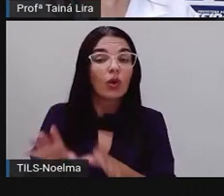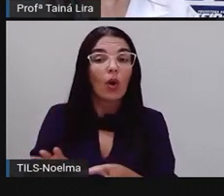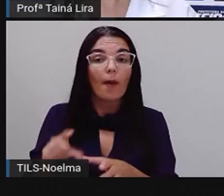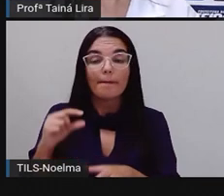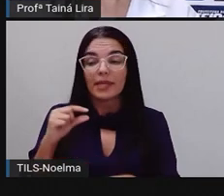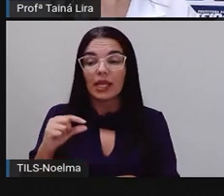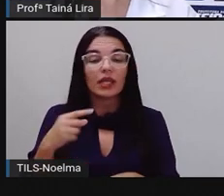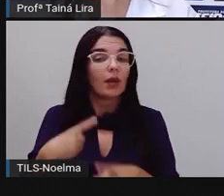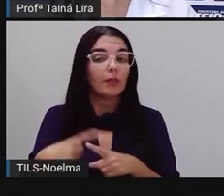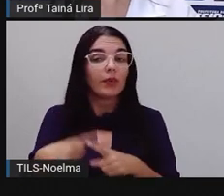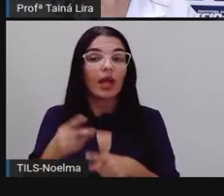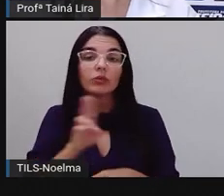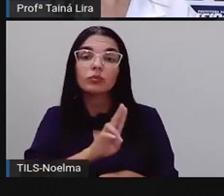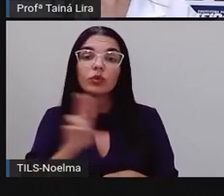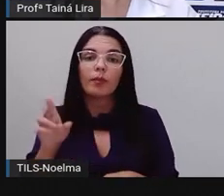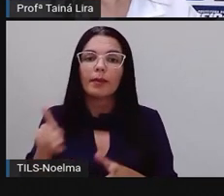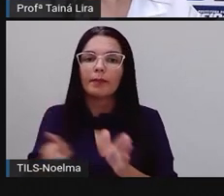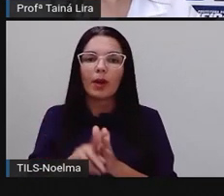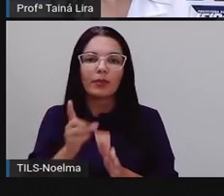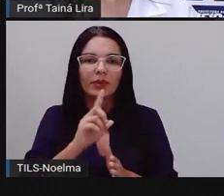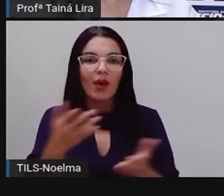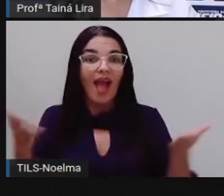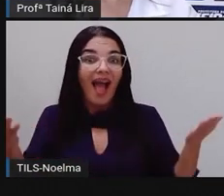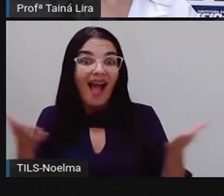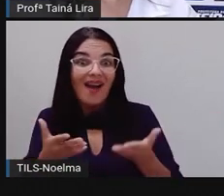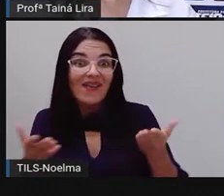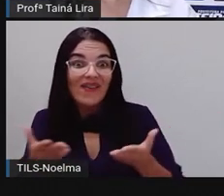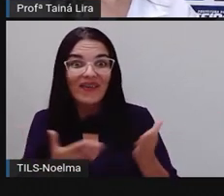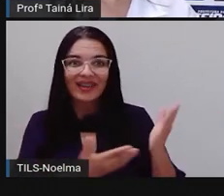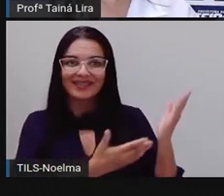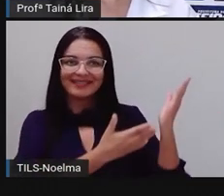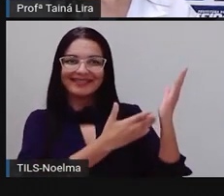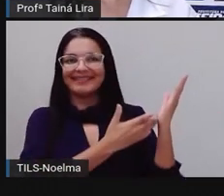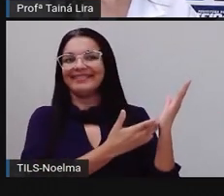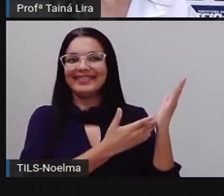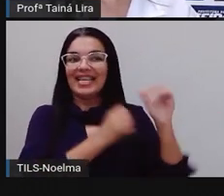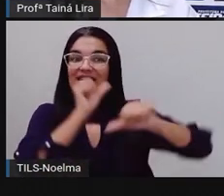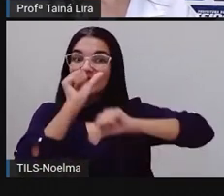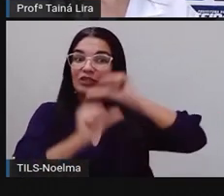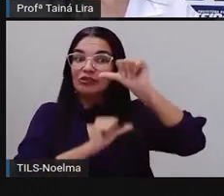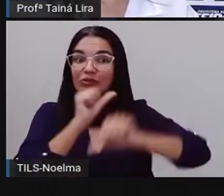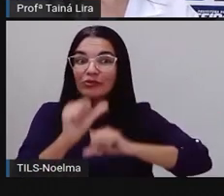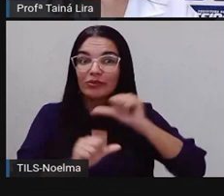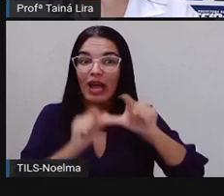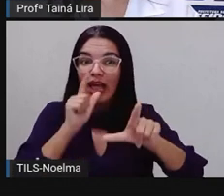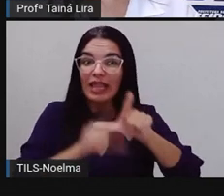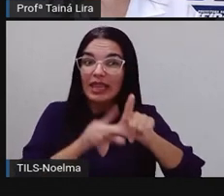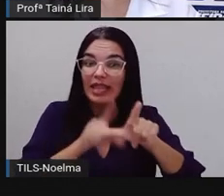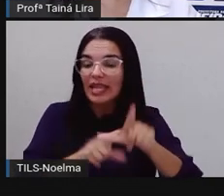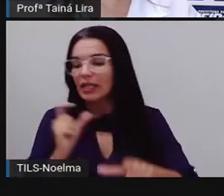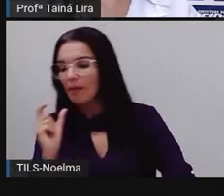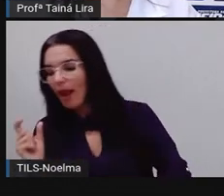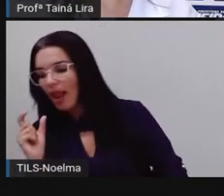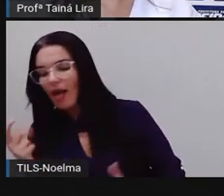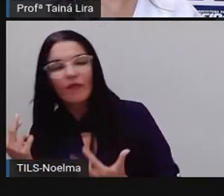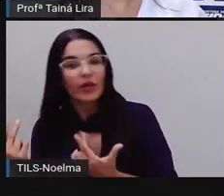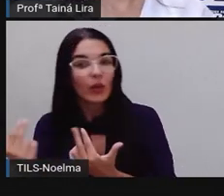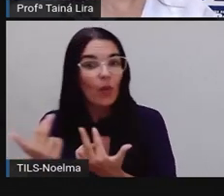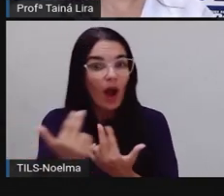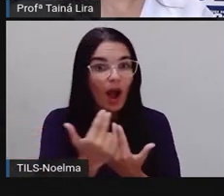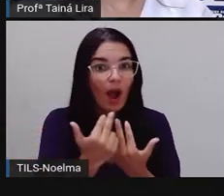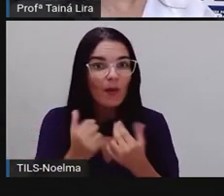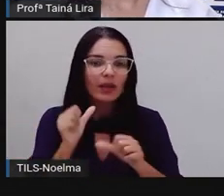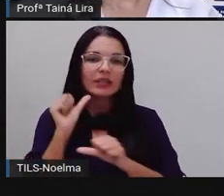minúscula, tá? Agora, olha lá o que a Pró fez, a Pró pegou essas mesmas palavrinhas aí,